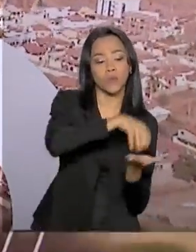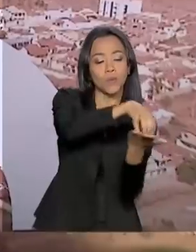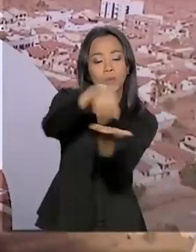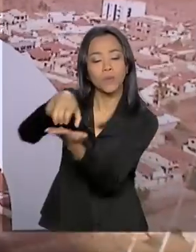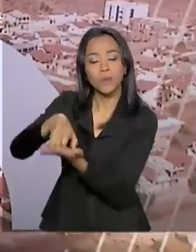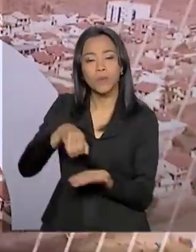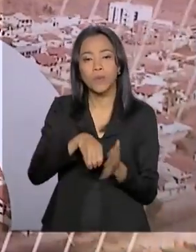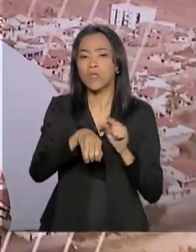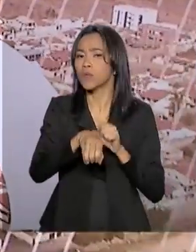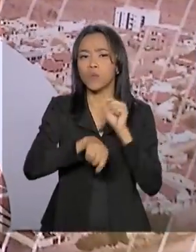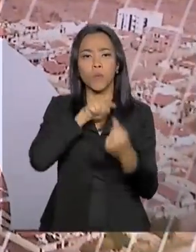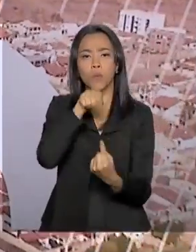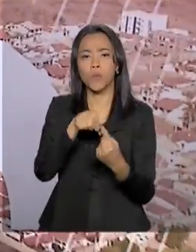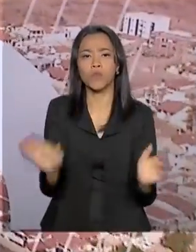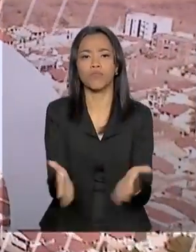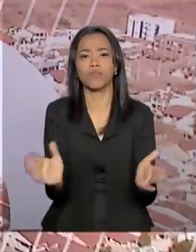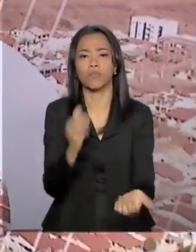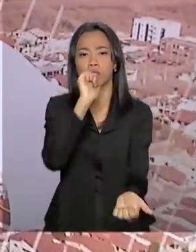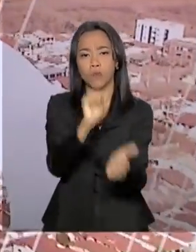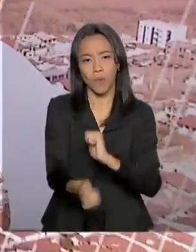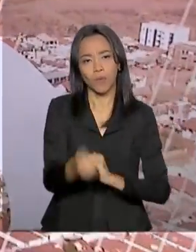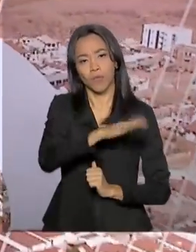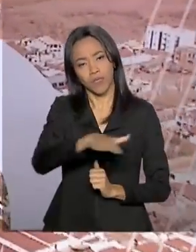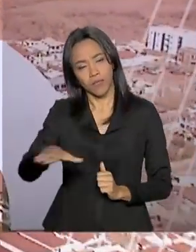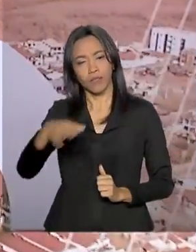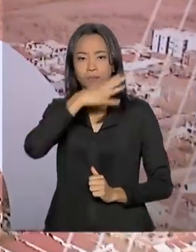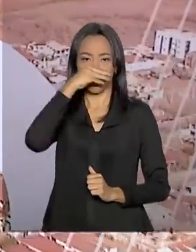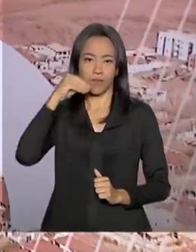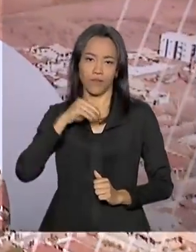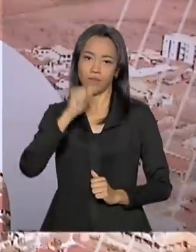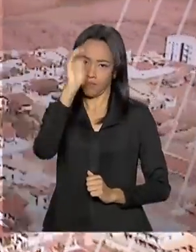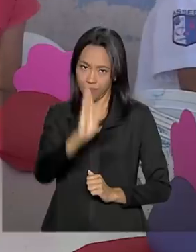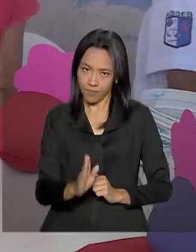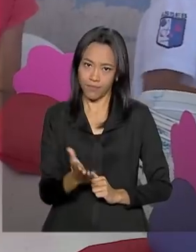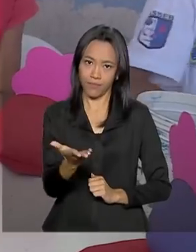esportivas e culturais para crianças e jovens em todo o país.